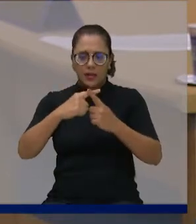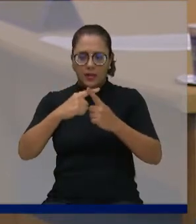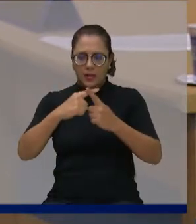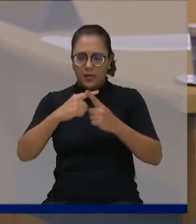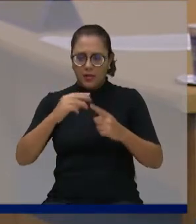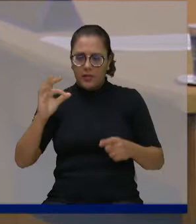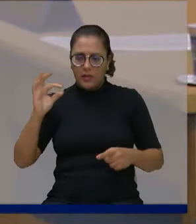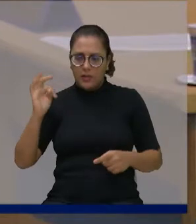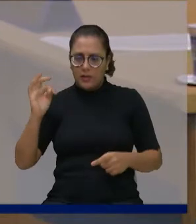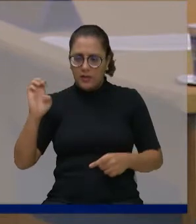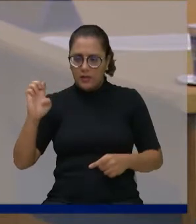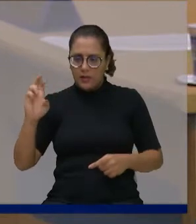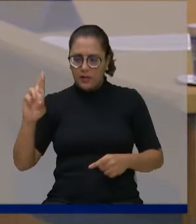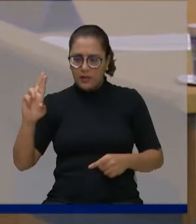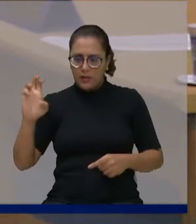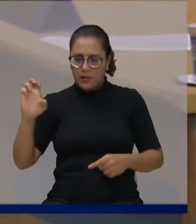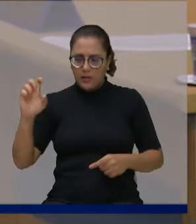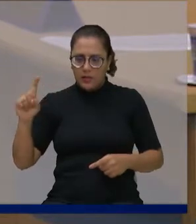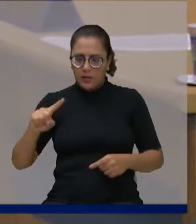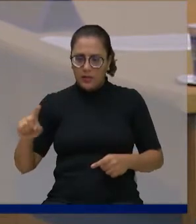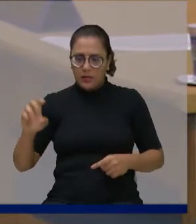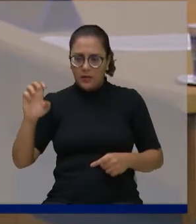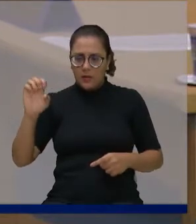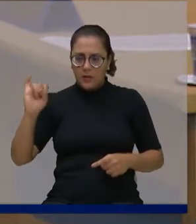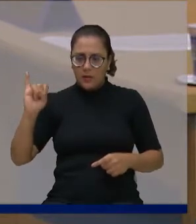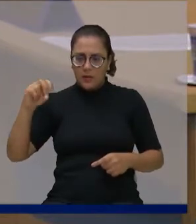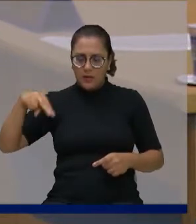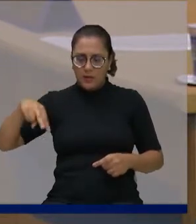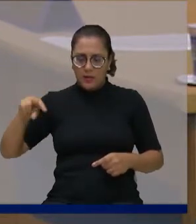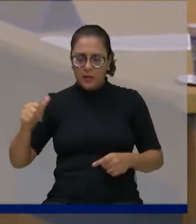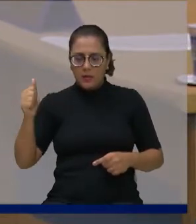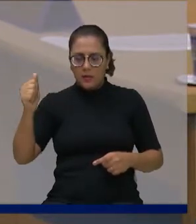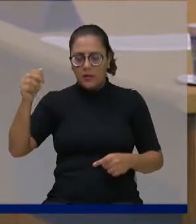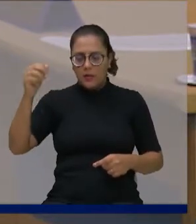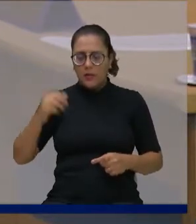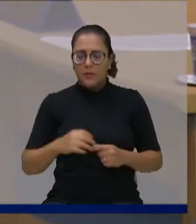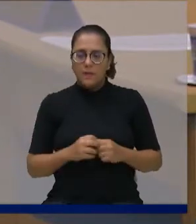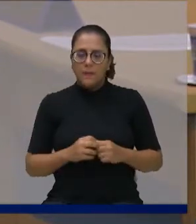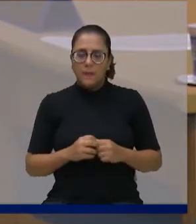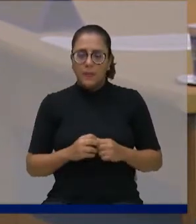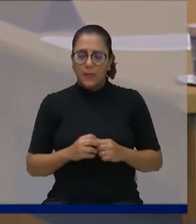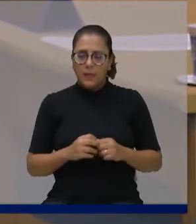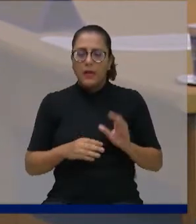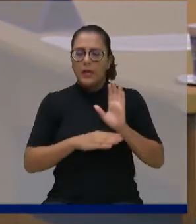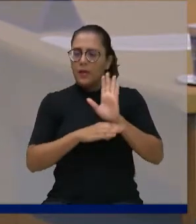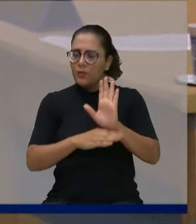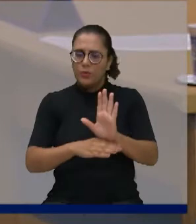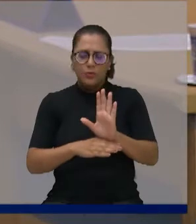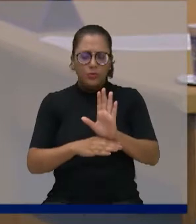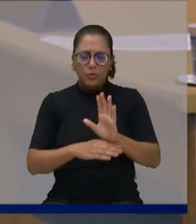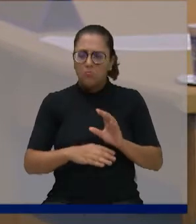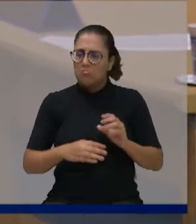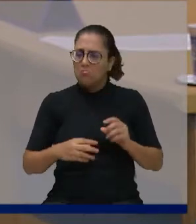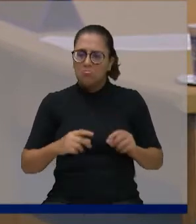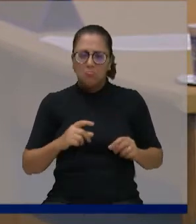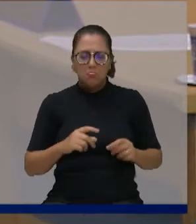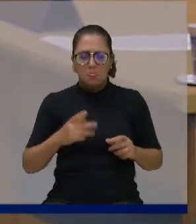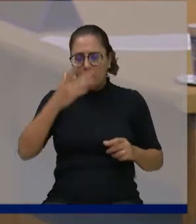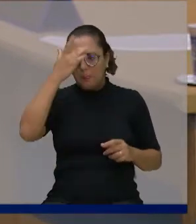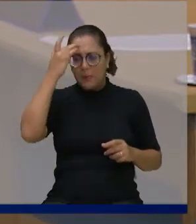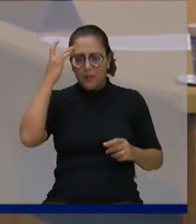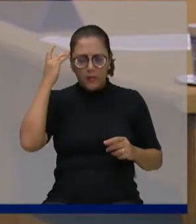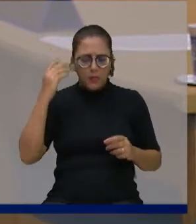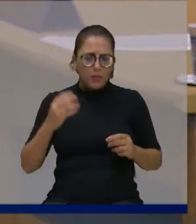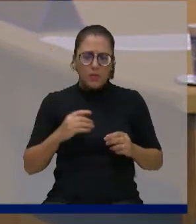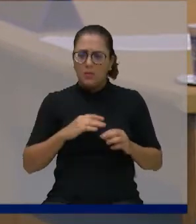Terezinha, na Igreja Santa Terezinha, desculpa, ajudou muitos com sua boa vontade e compaixão.